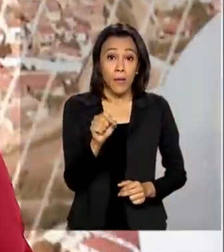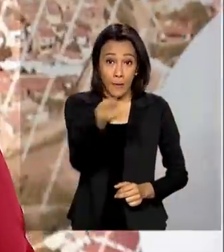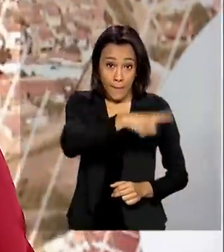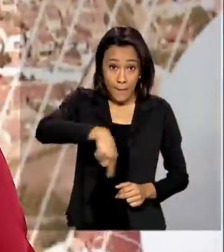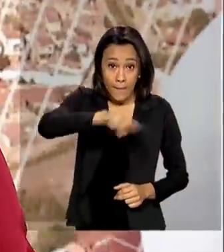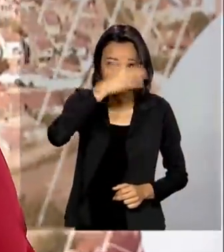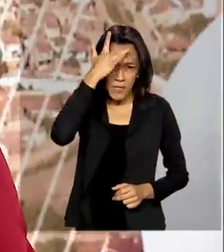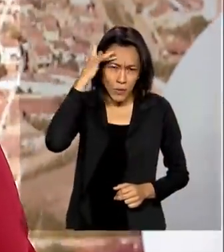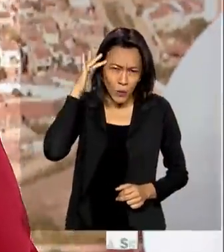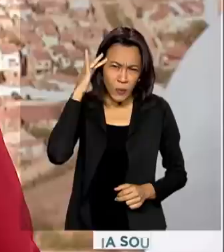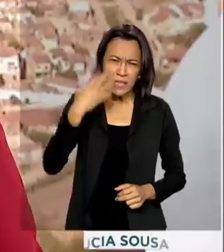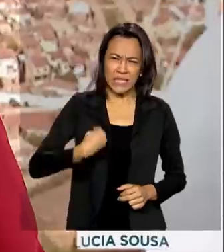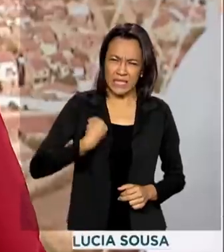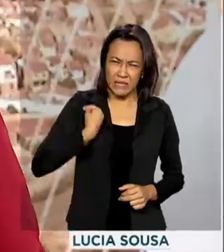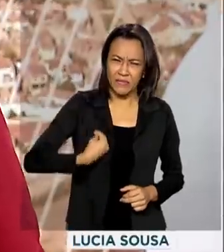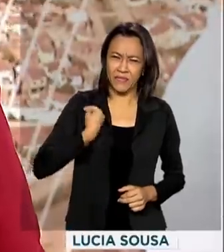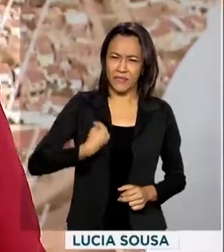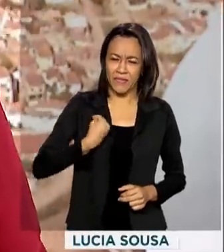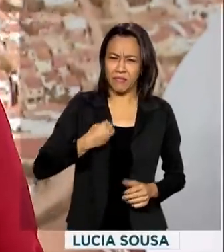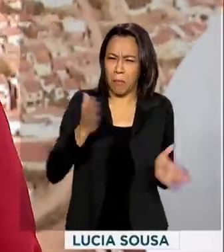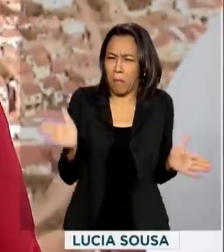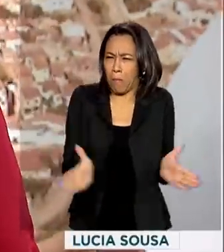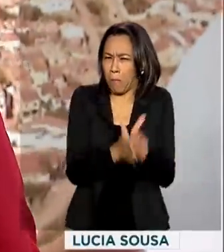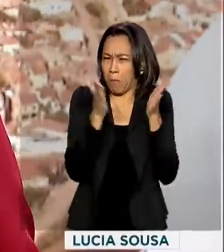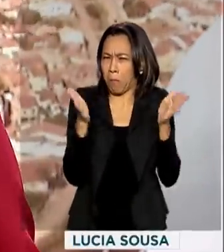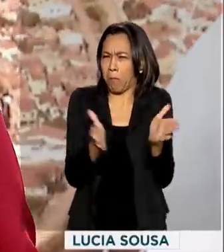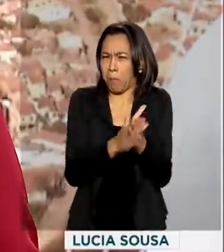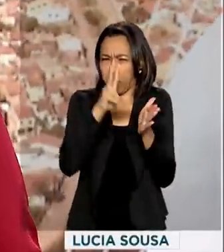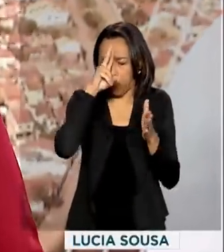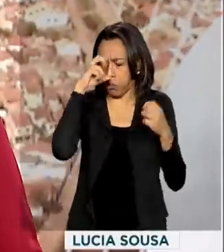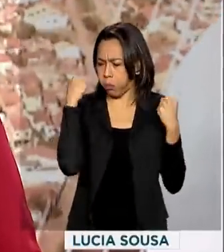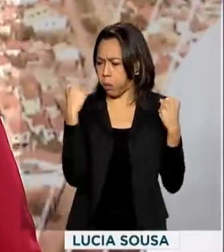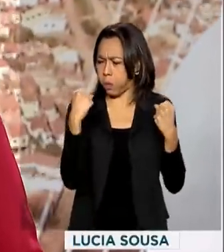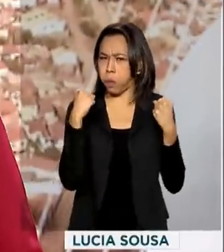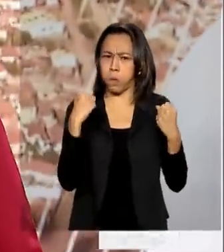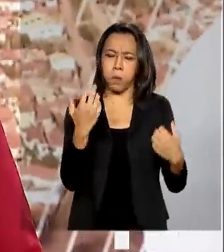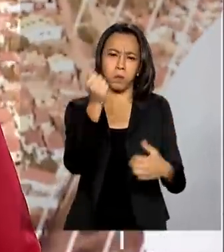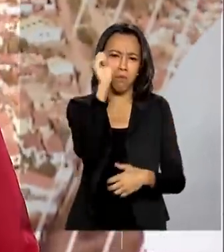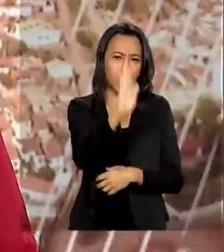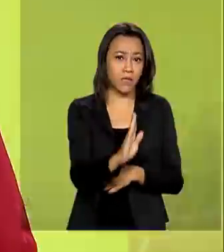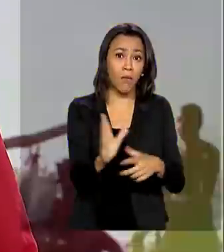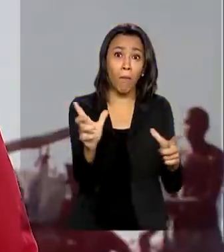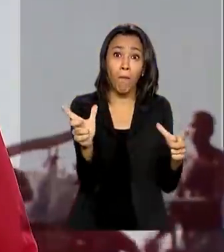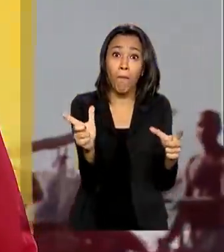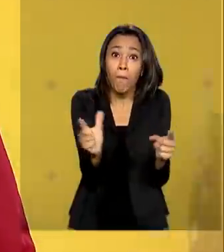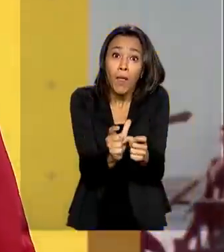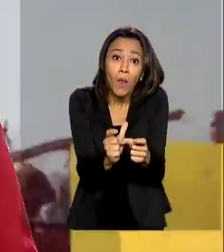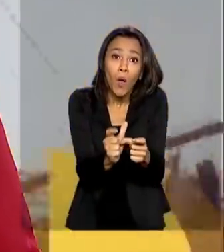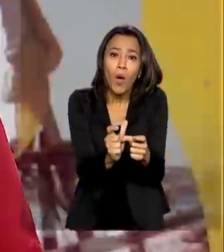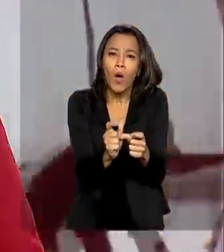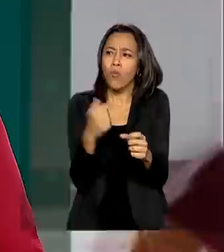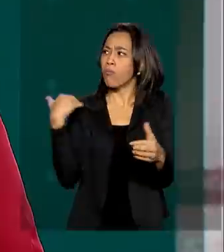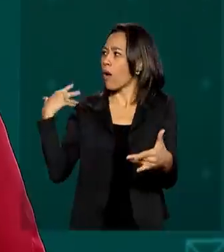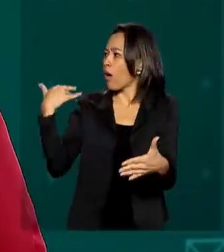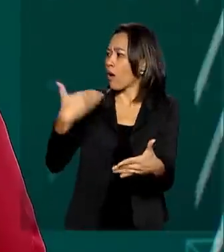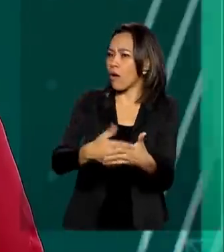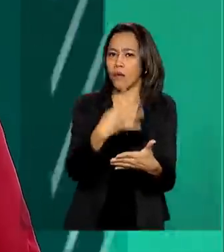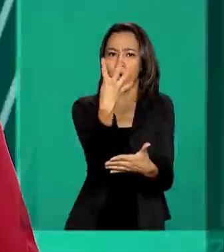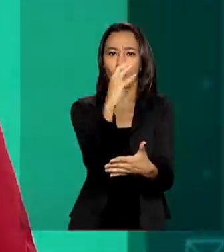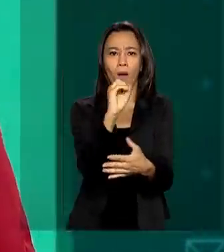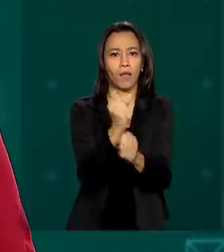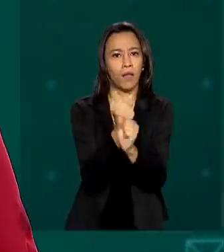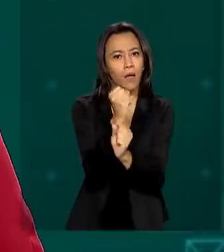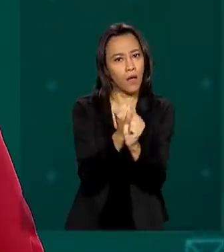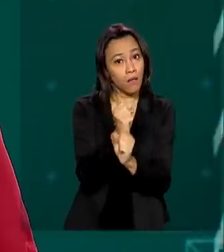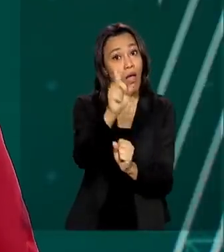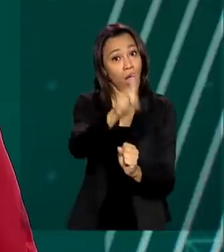pessoas que vivem em situação de pobreza ou extrema pobreza no Brasil é a menor dos últimos 40 anos. É o